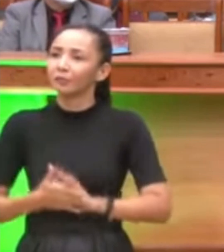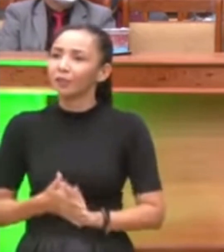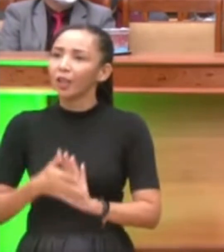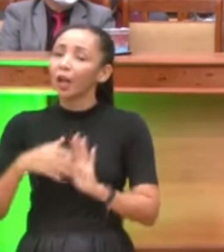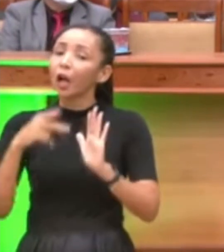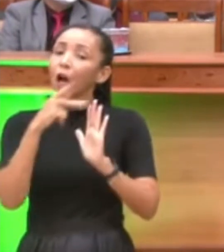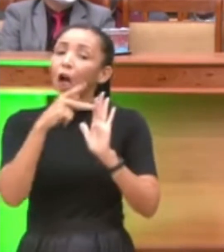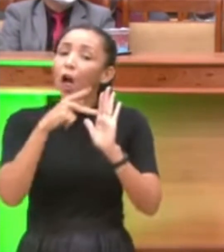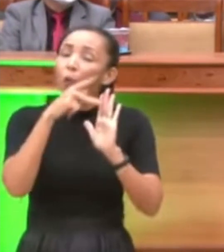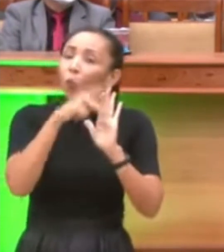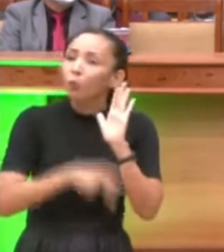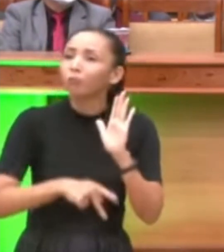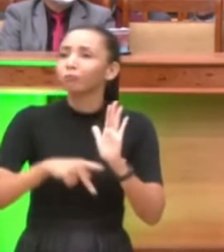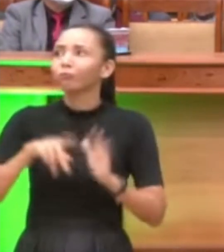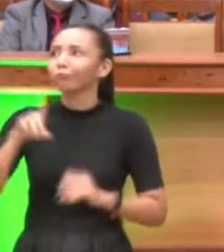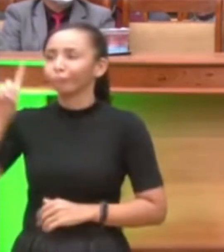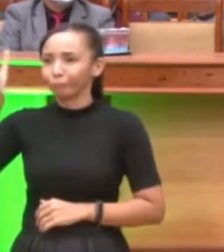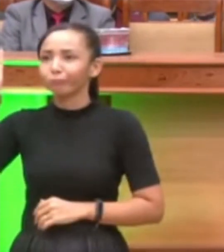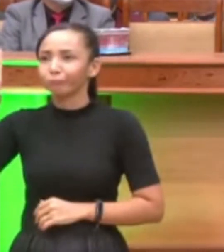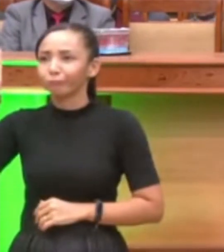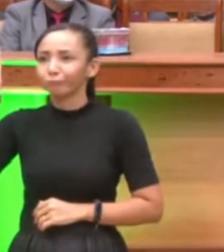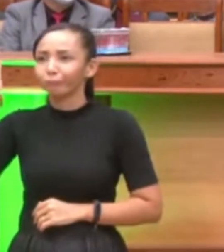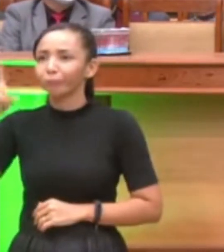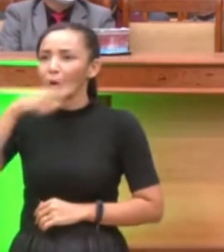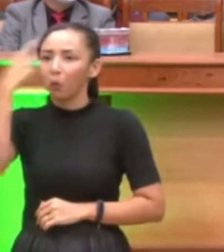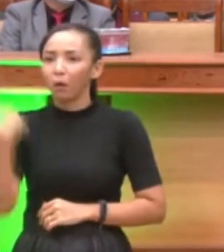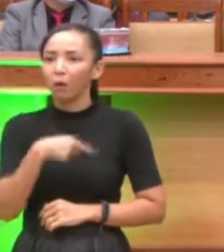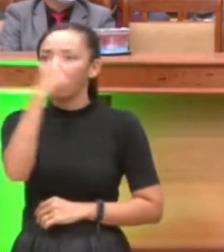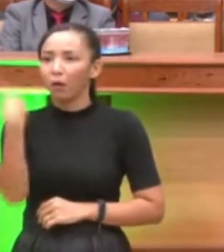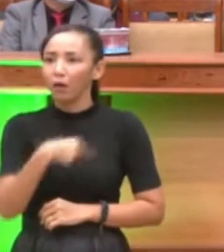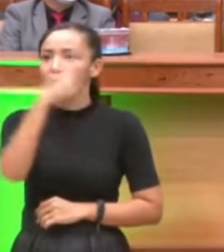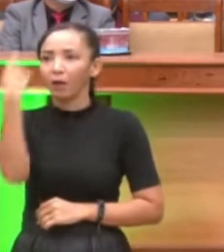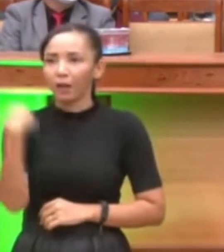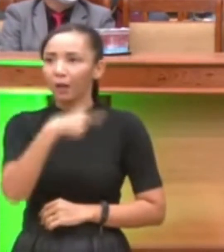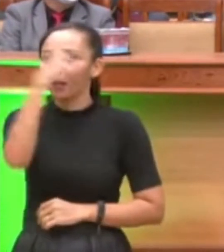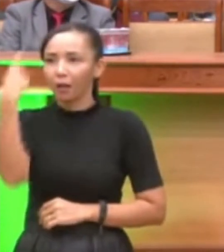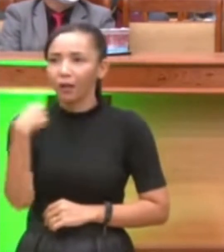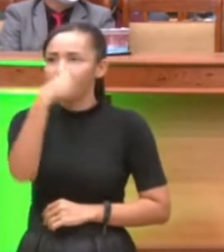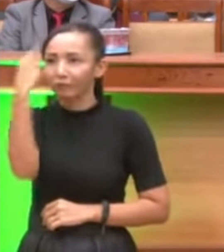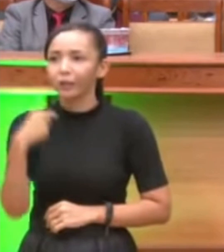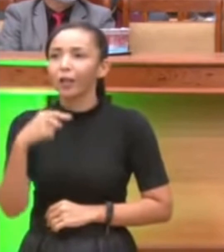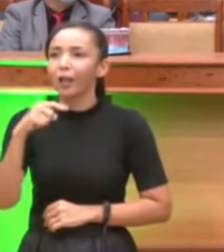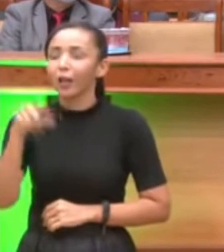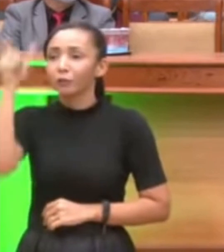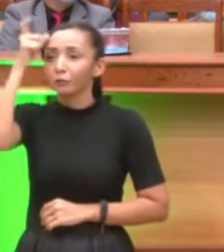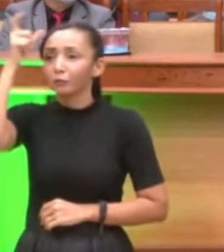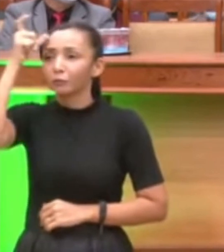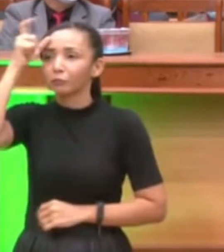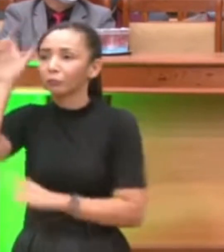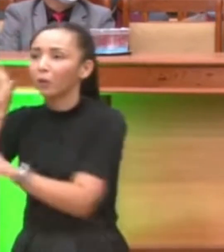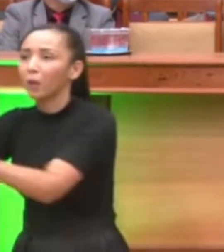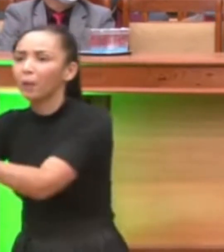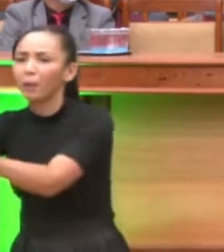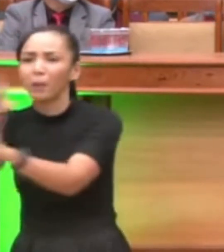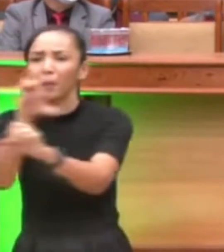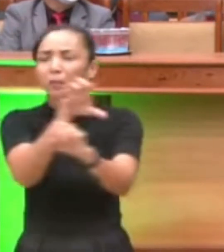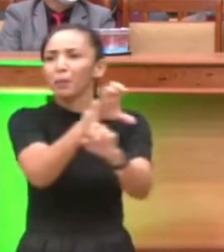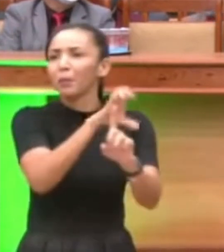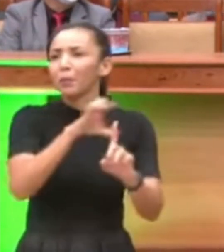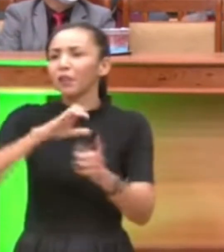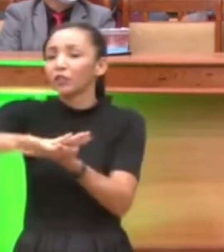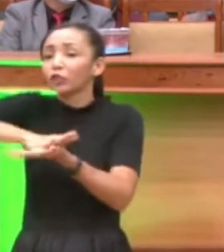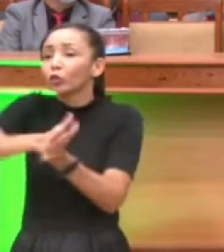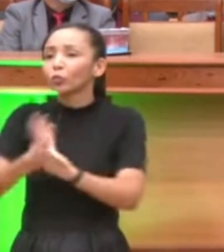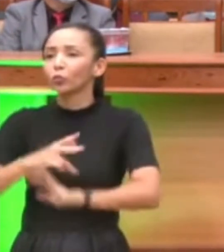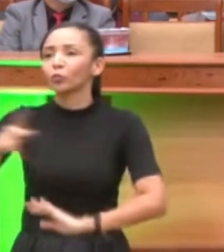24 horas o diabo anda ao nosso redor querendo estragar o trabalho é por isso que Paulo Brada lá em Efésios 6 10